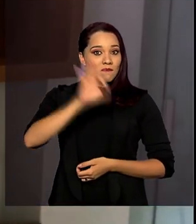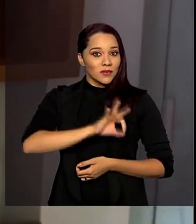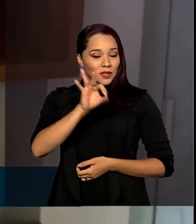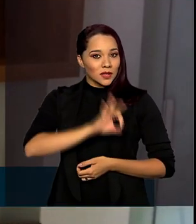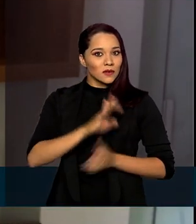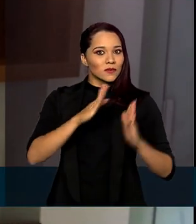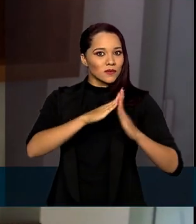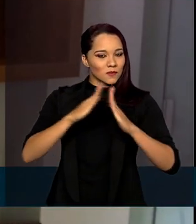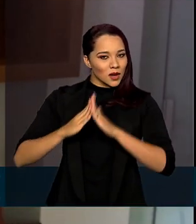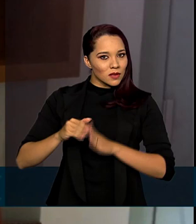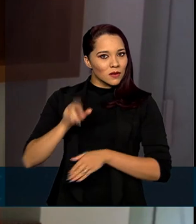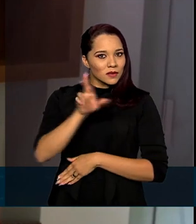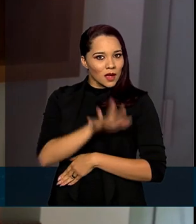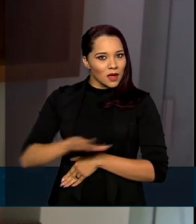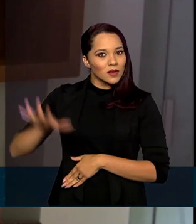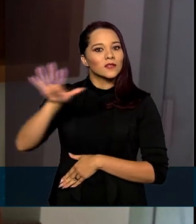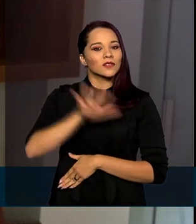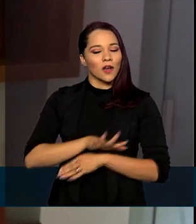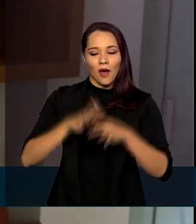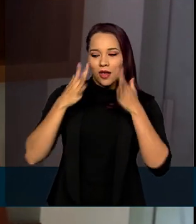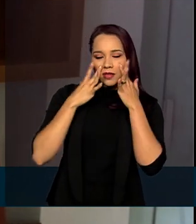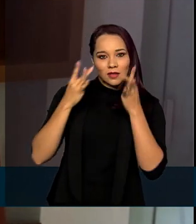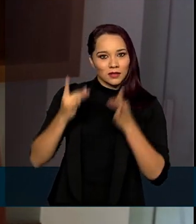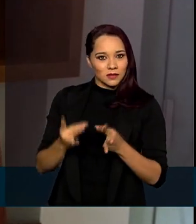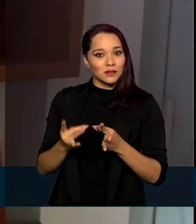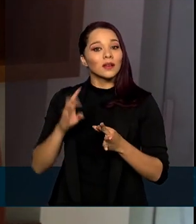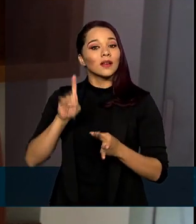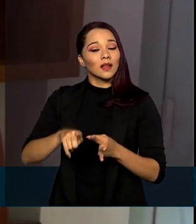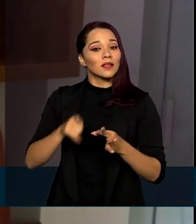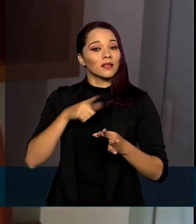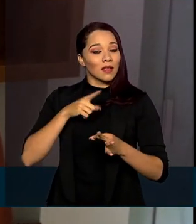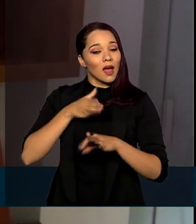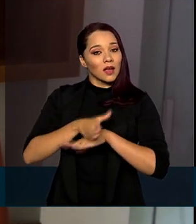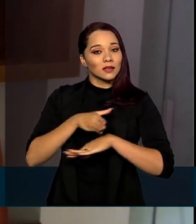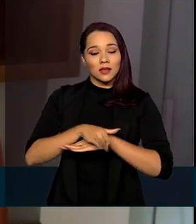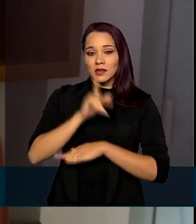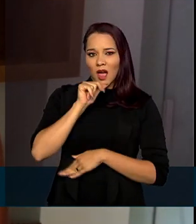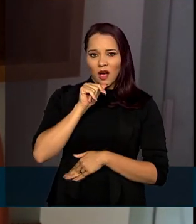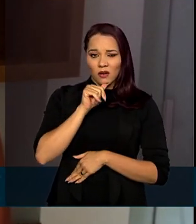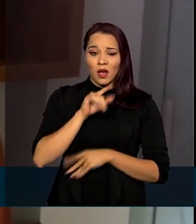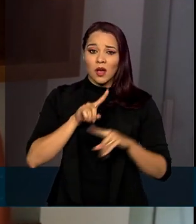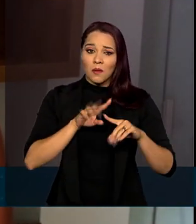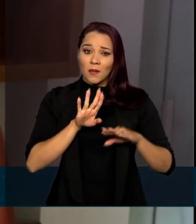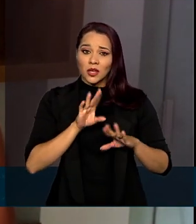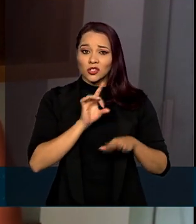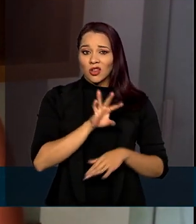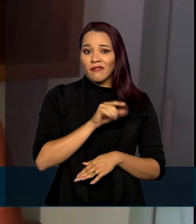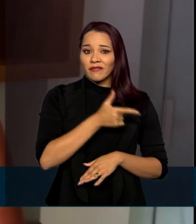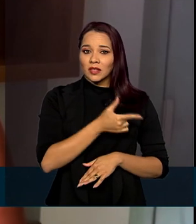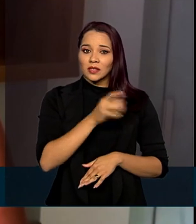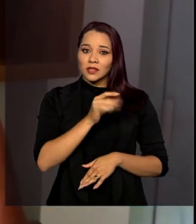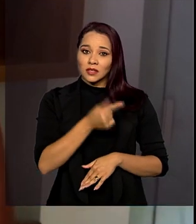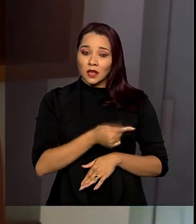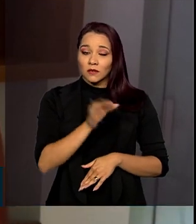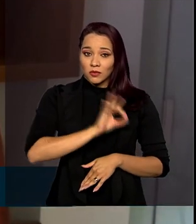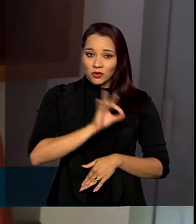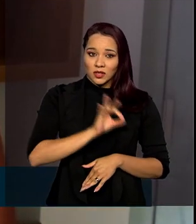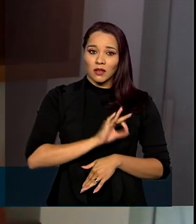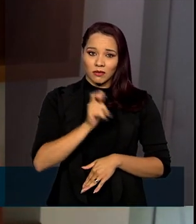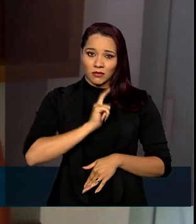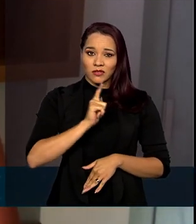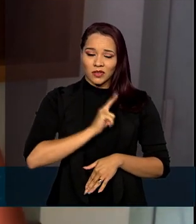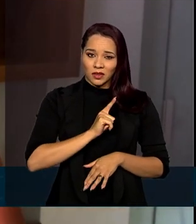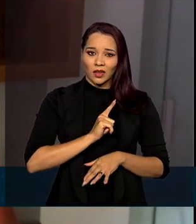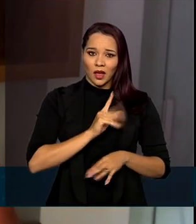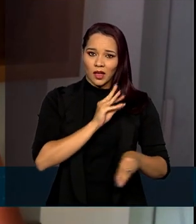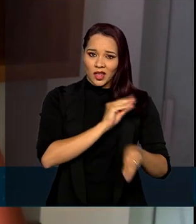dos moradores da região a ser atendida têm acesso à água, mas apenas 27% possuem